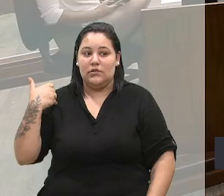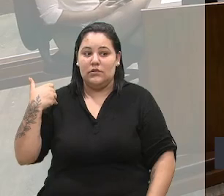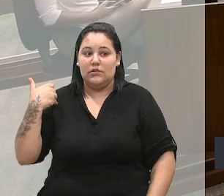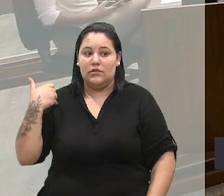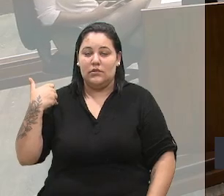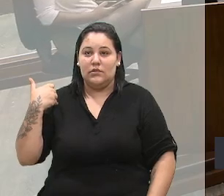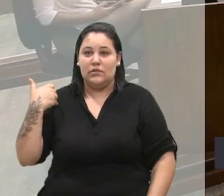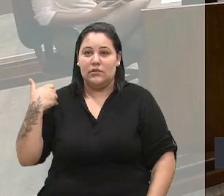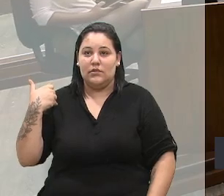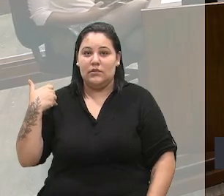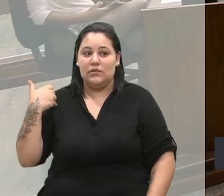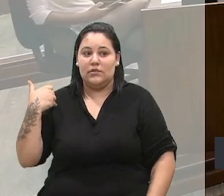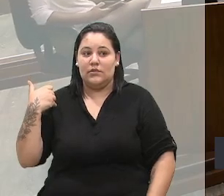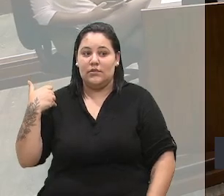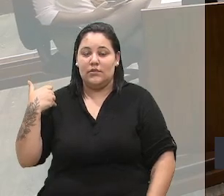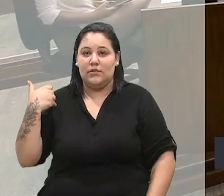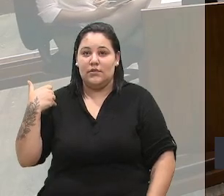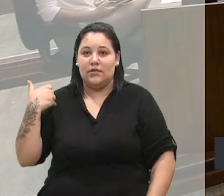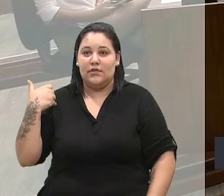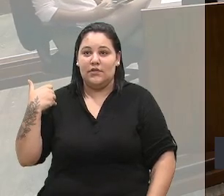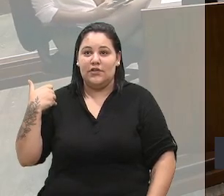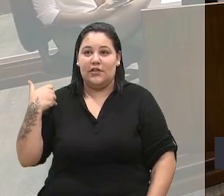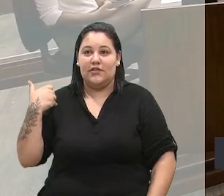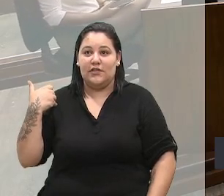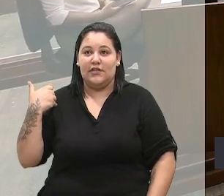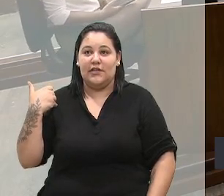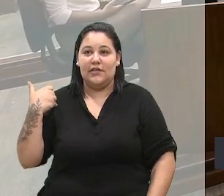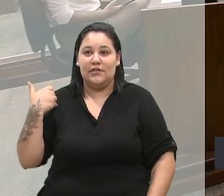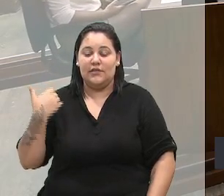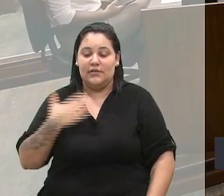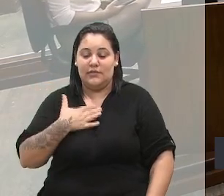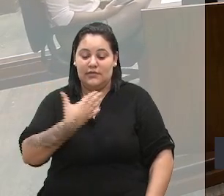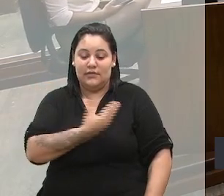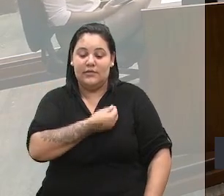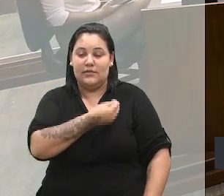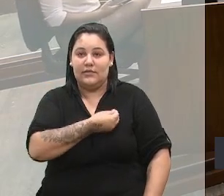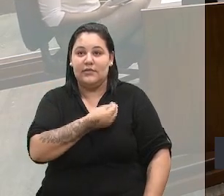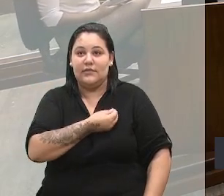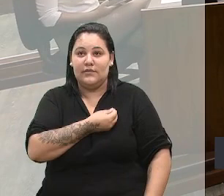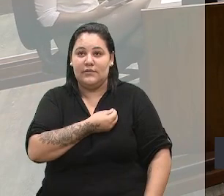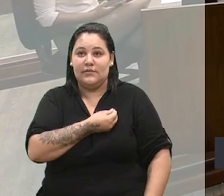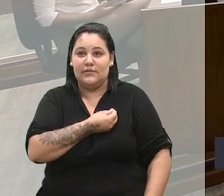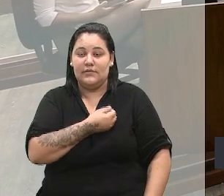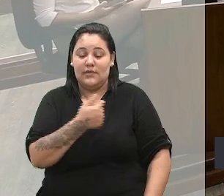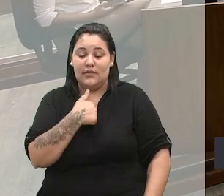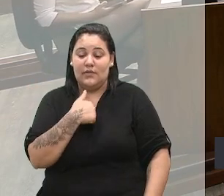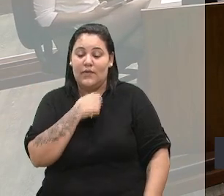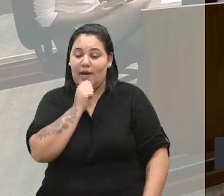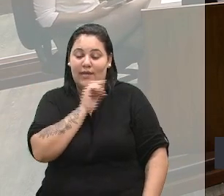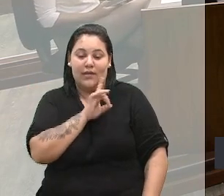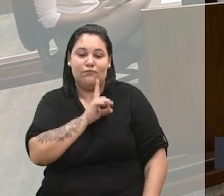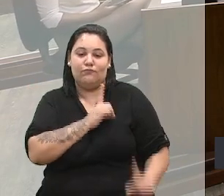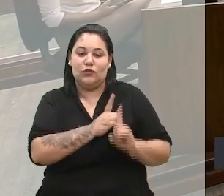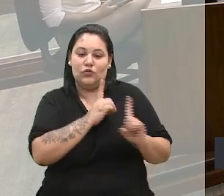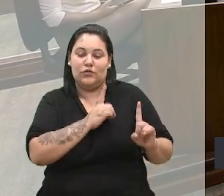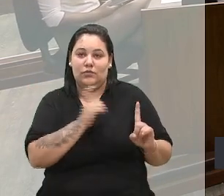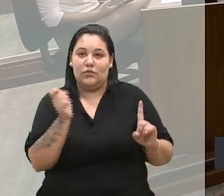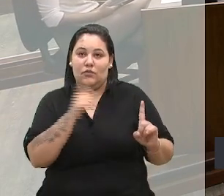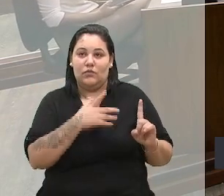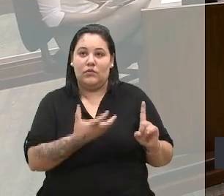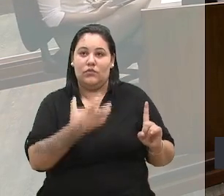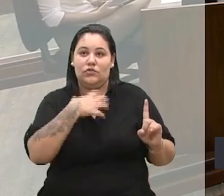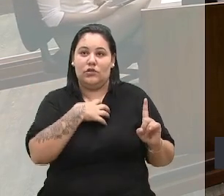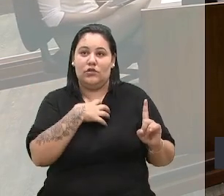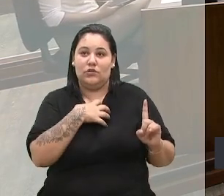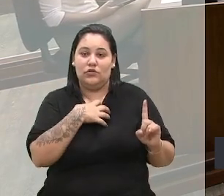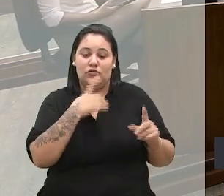não, nessa minha vida, ainda não descobri qual é a forma de